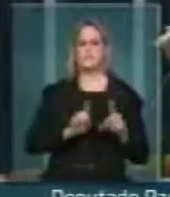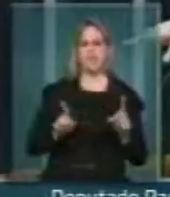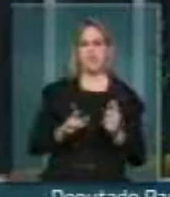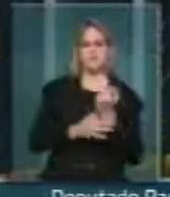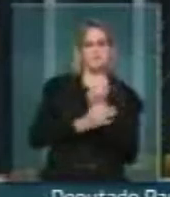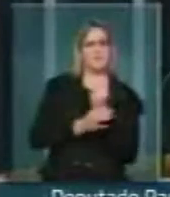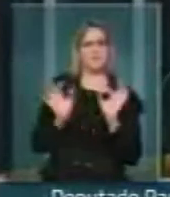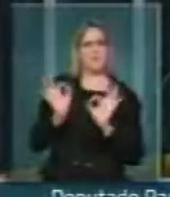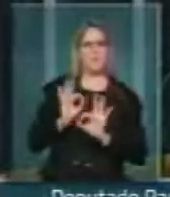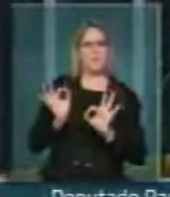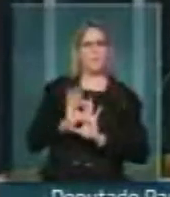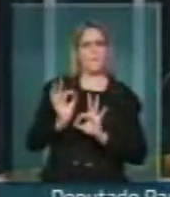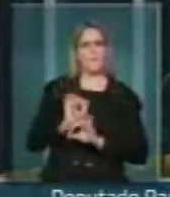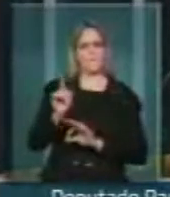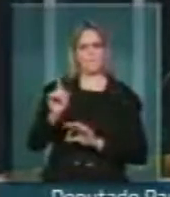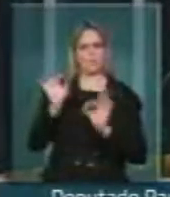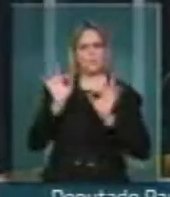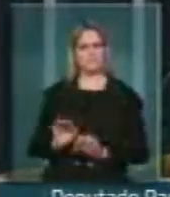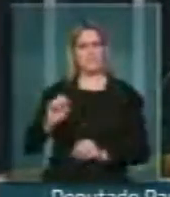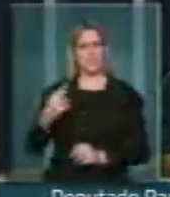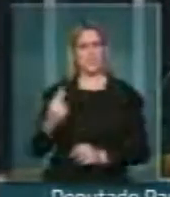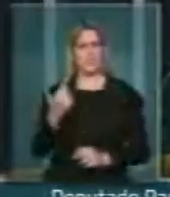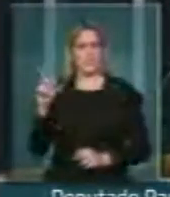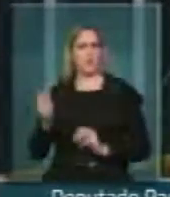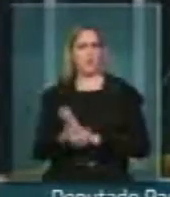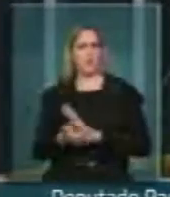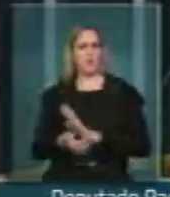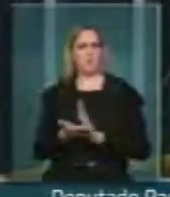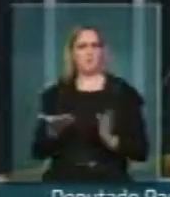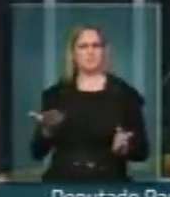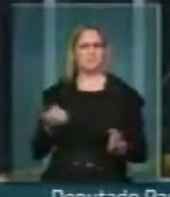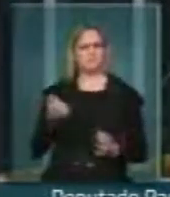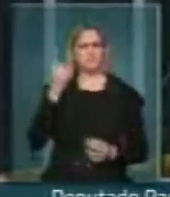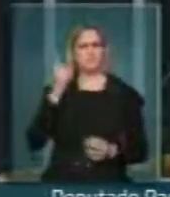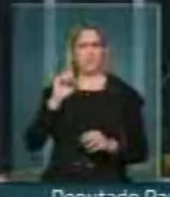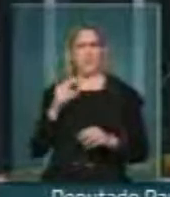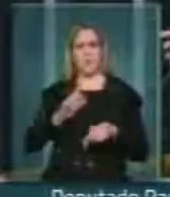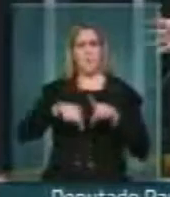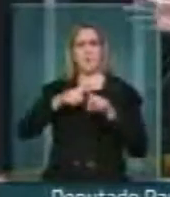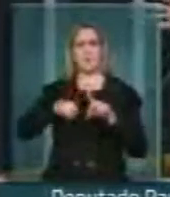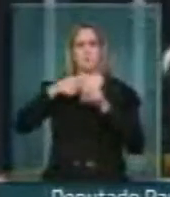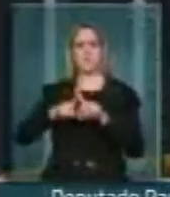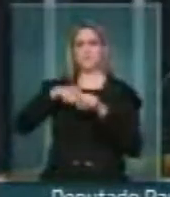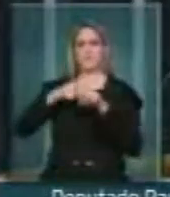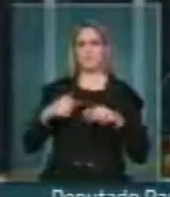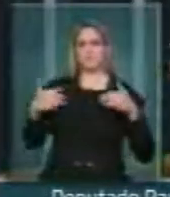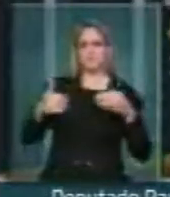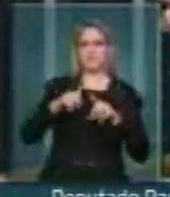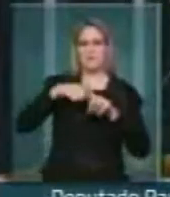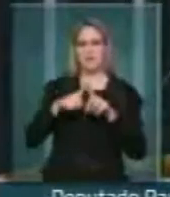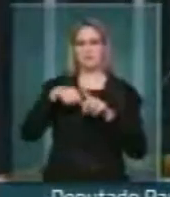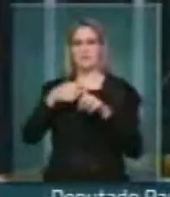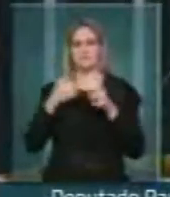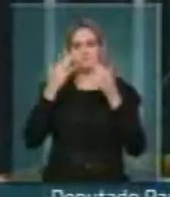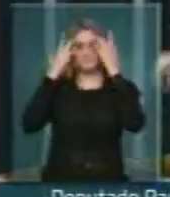este governo não vai usar estes recursos para o maior aparelhamento da máquina. Será que isso ainda é possível? É exatamente